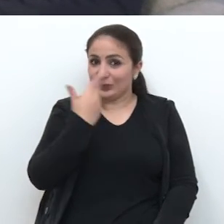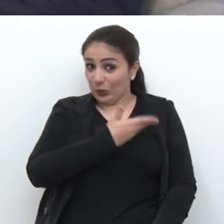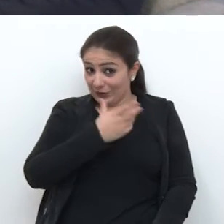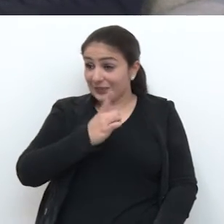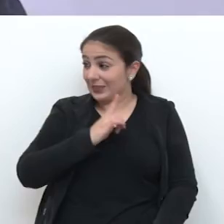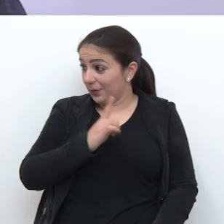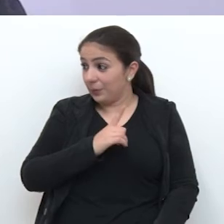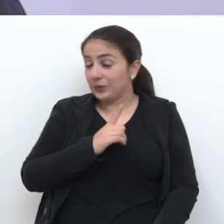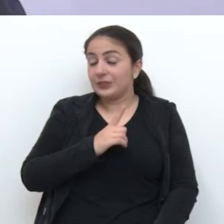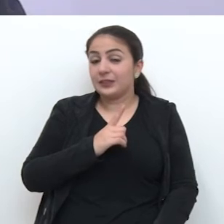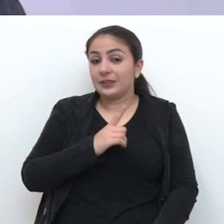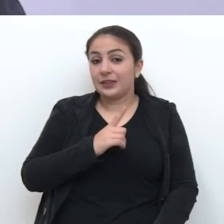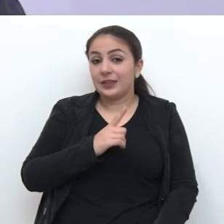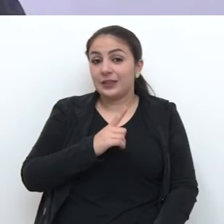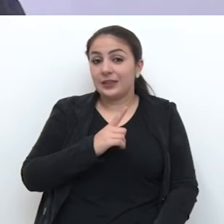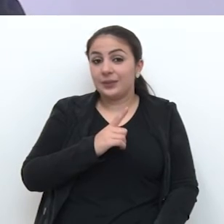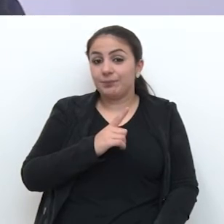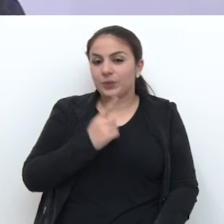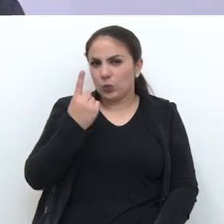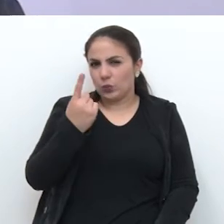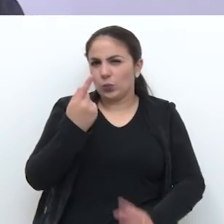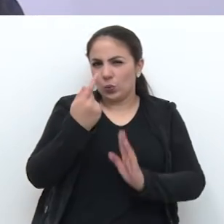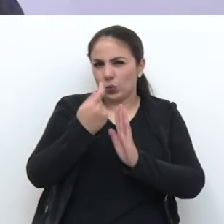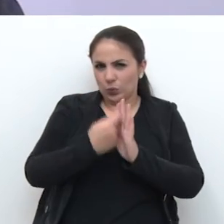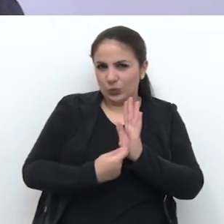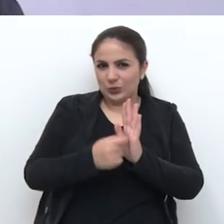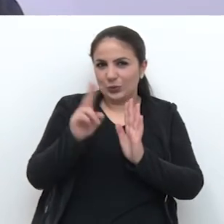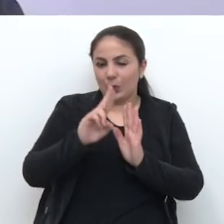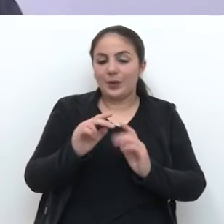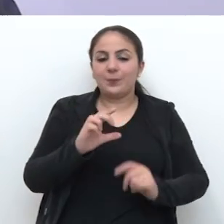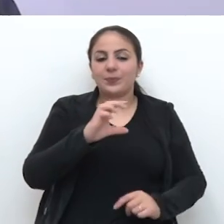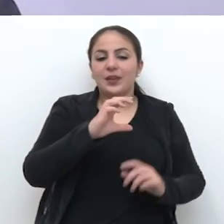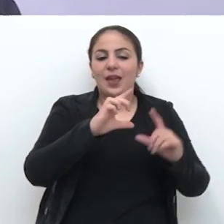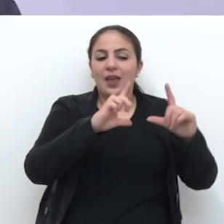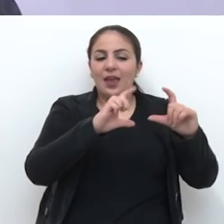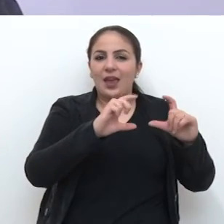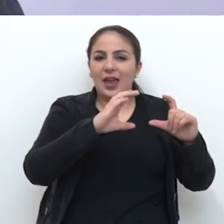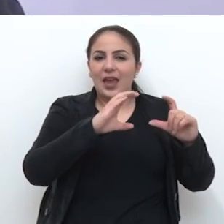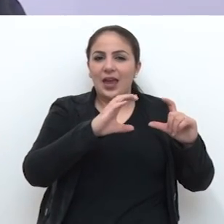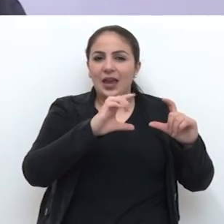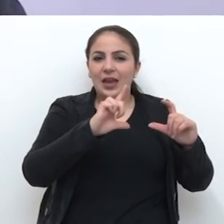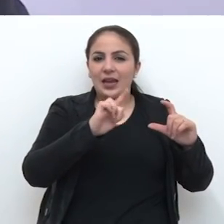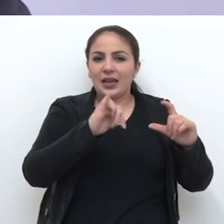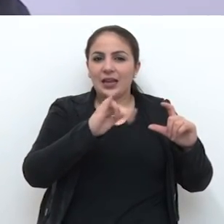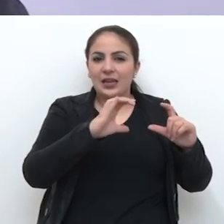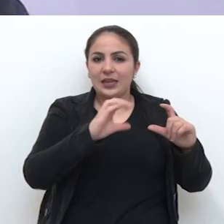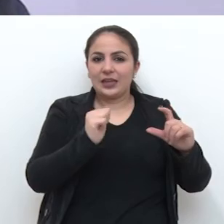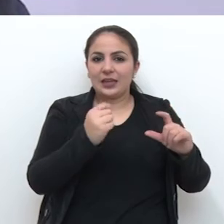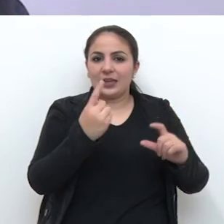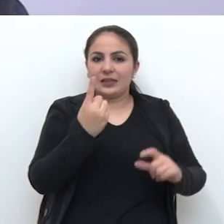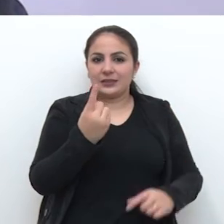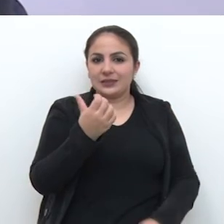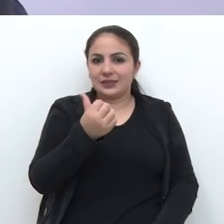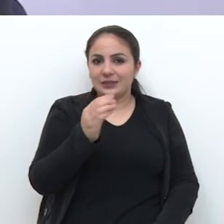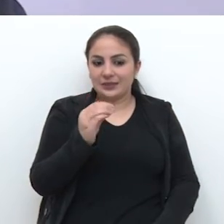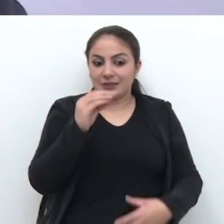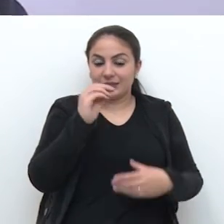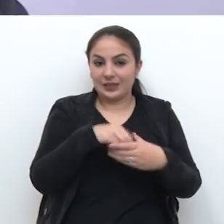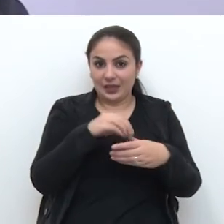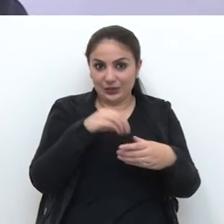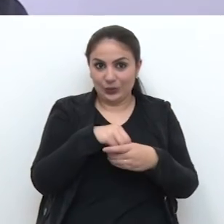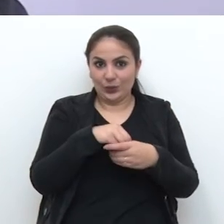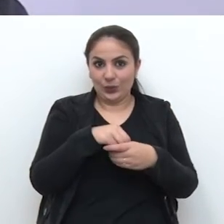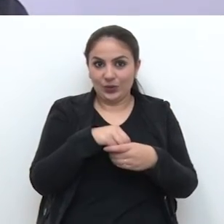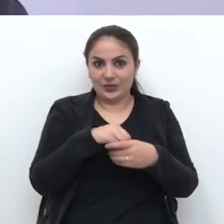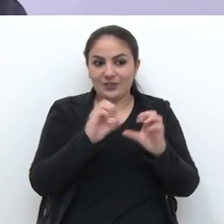a edição de um concurso chamado Clique 160, que é dentro das festividades dos